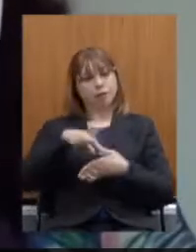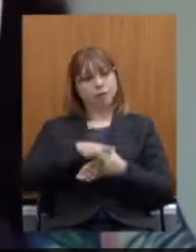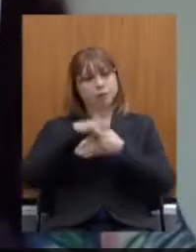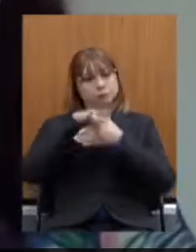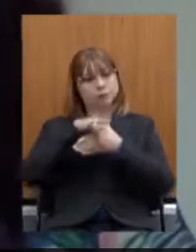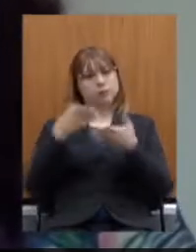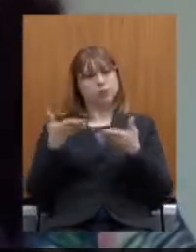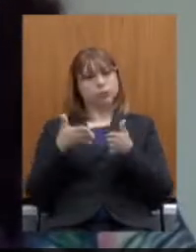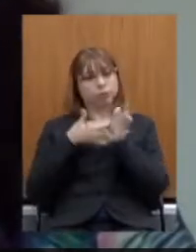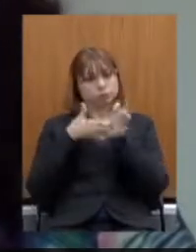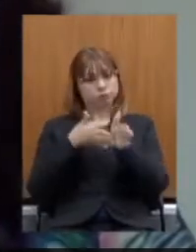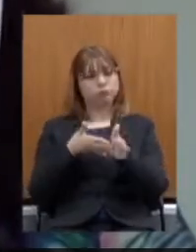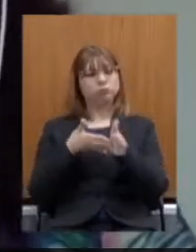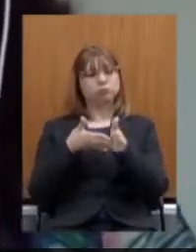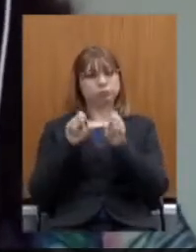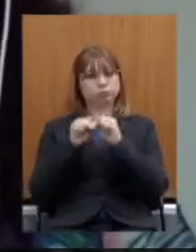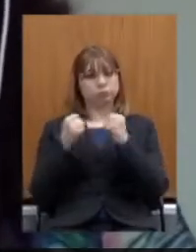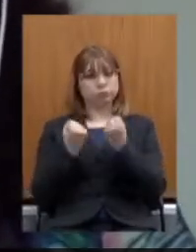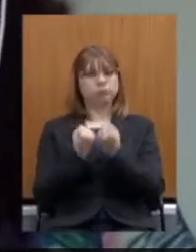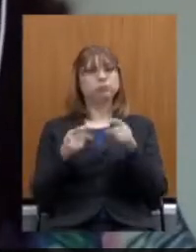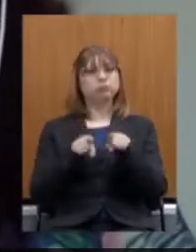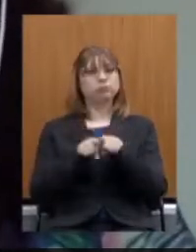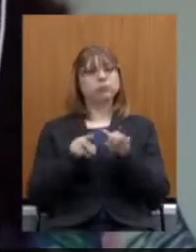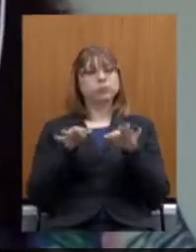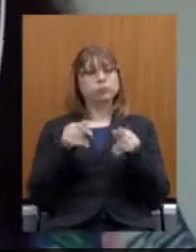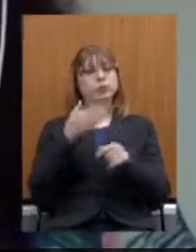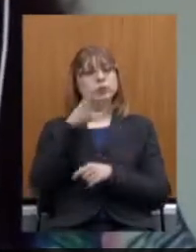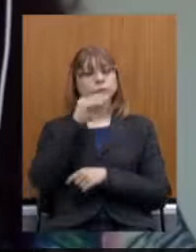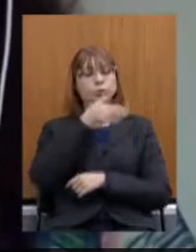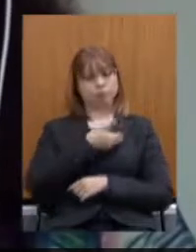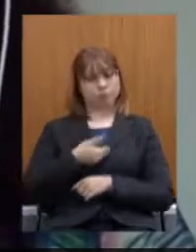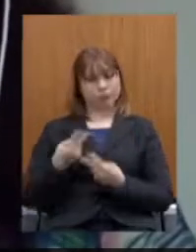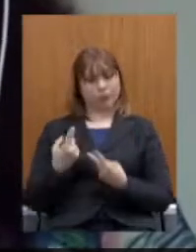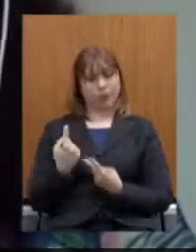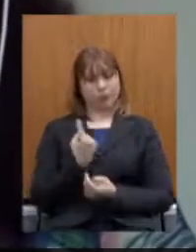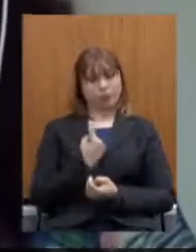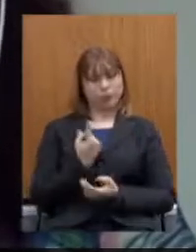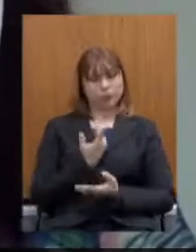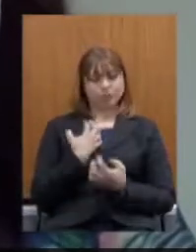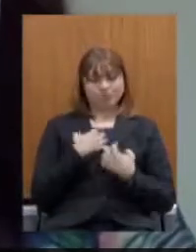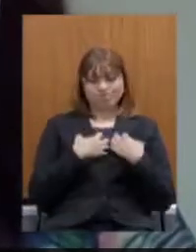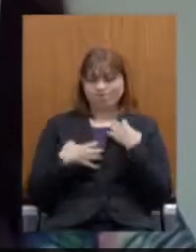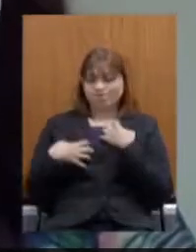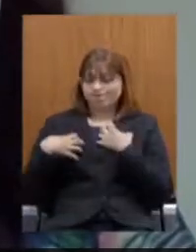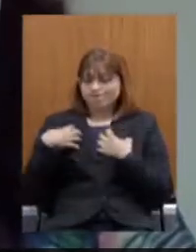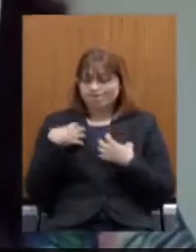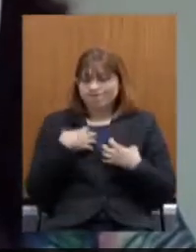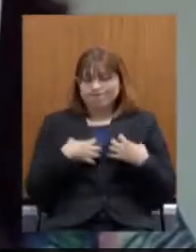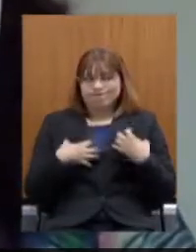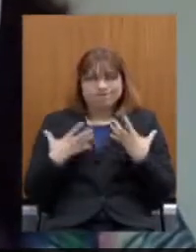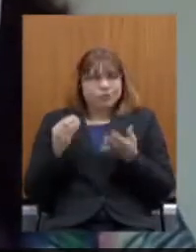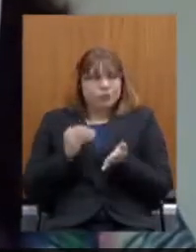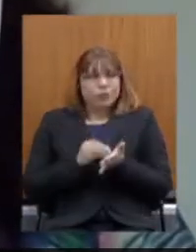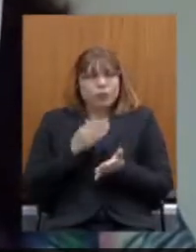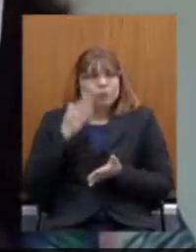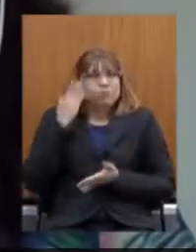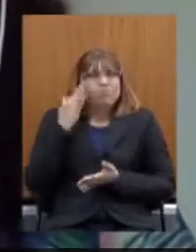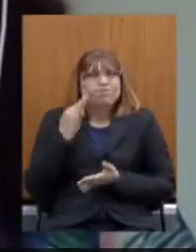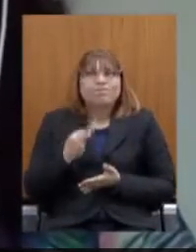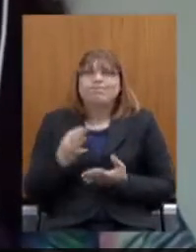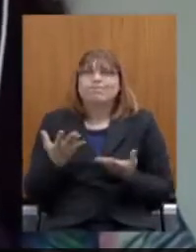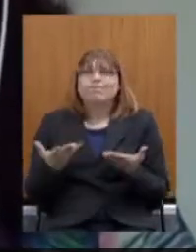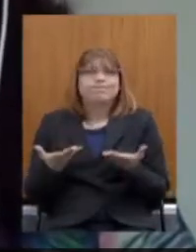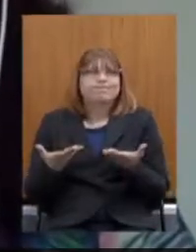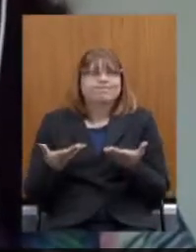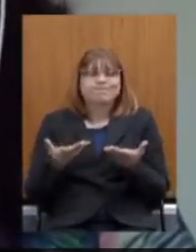esse seminário e todos os servidores, como nós, angustiados com a incerteza que essa reforma